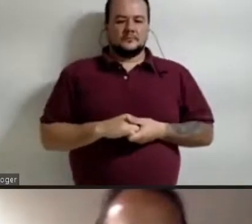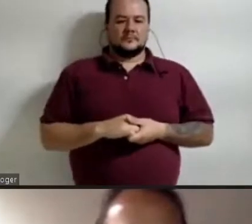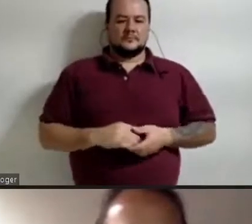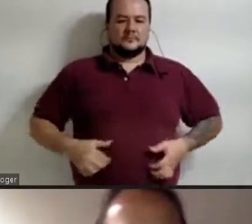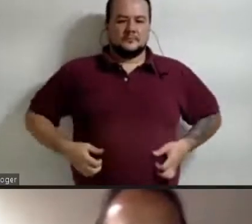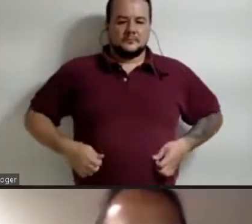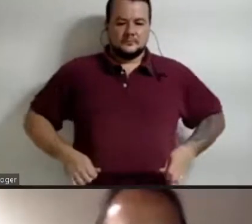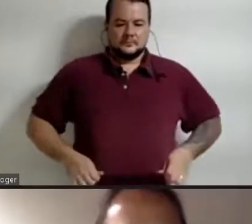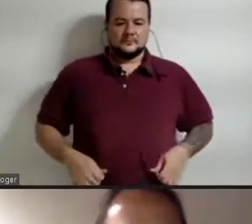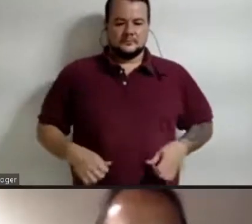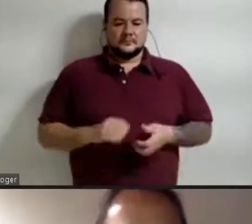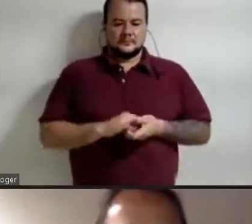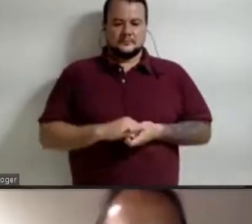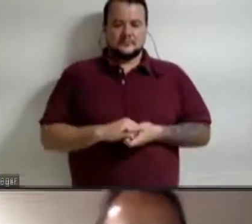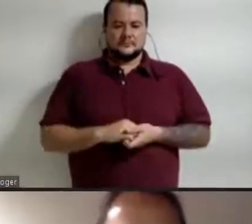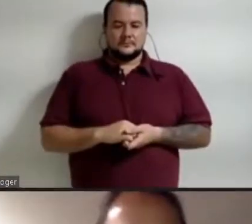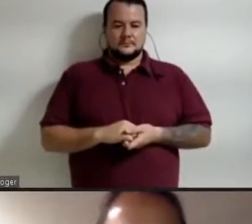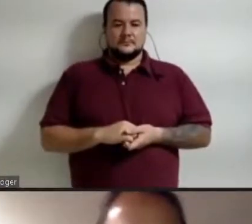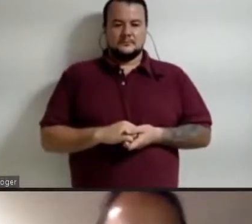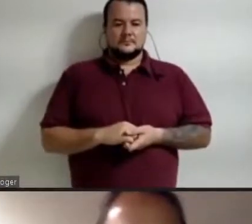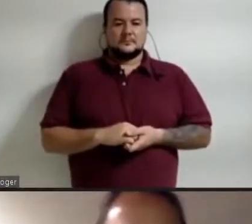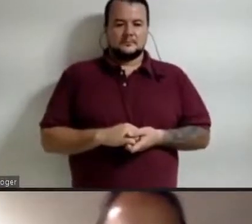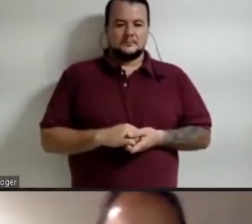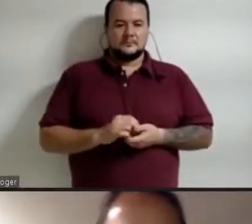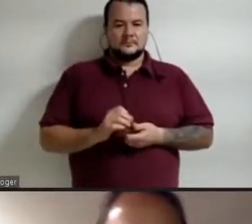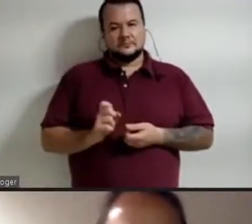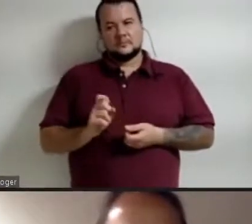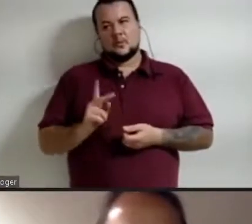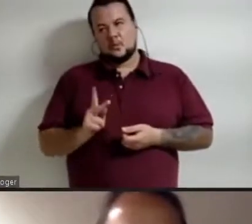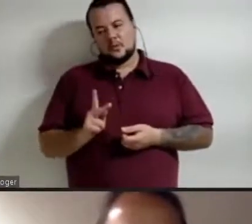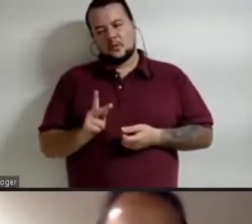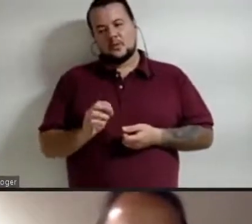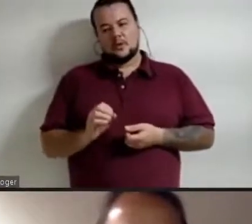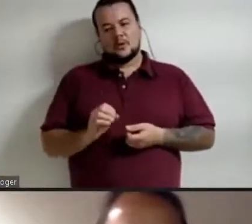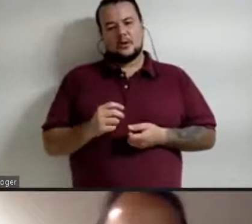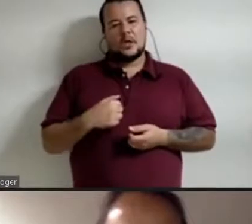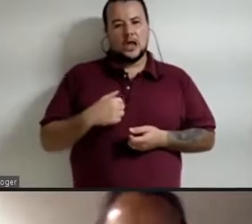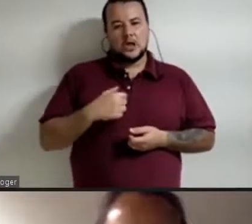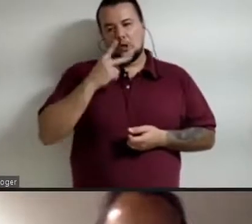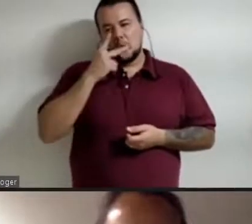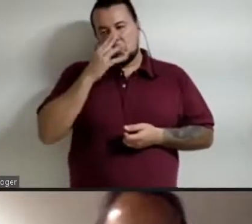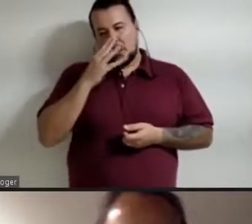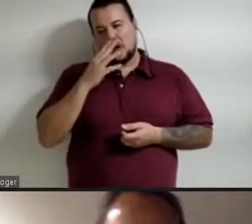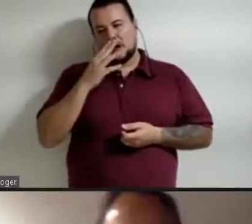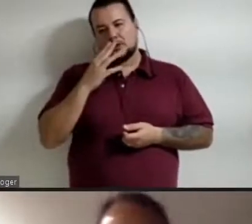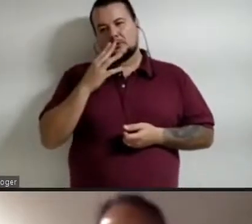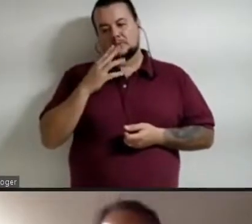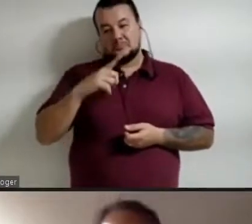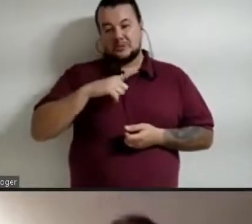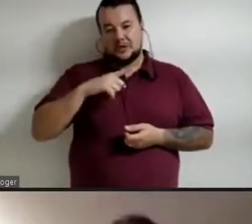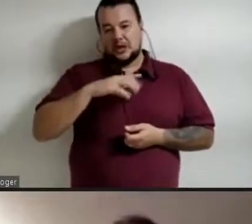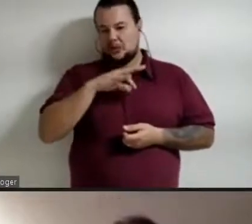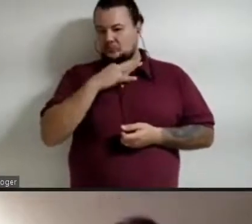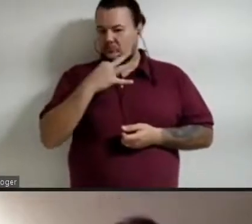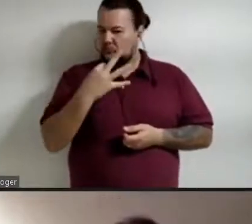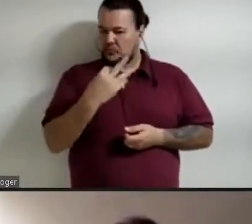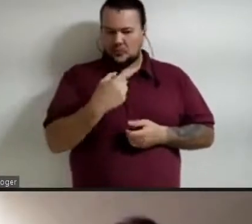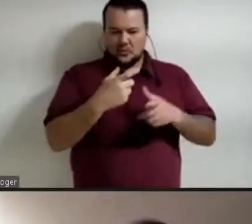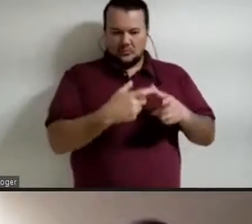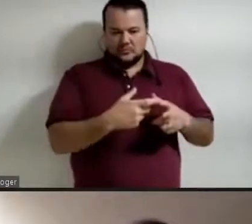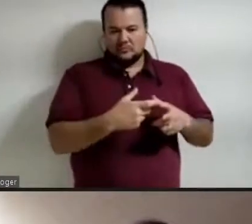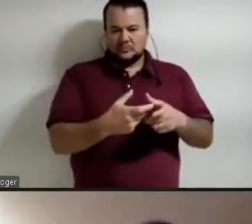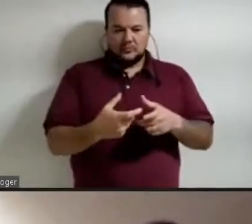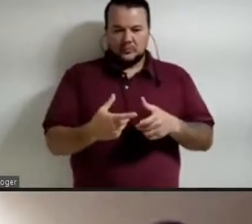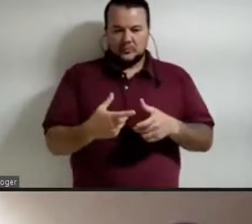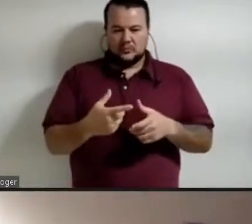Então, eu acho bastante, eu acho que tem todo o espaço, claro que nós somos poucos, e a gente